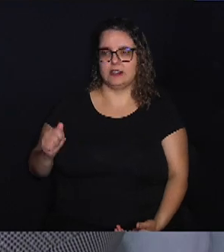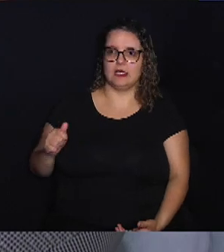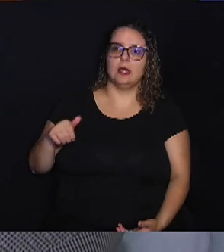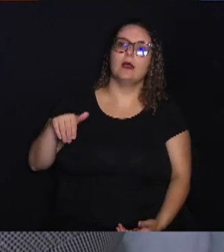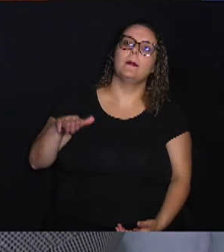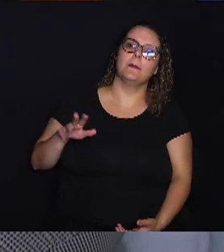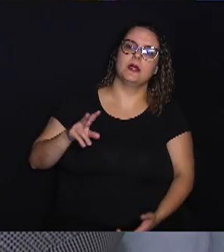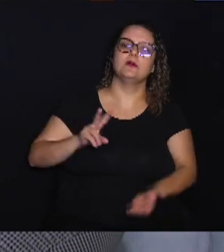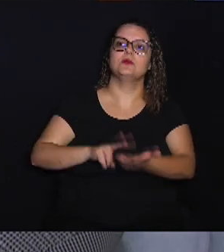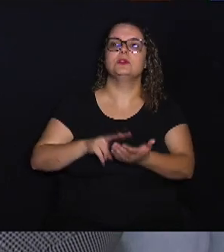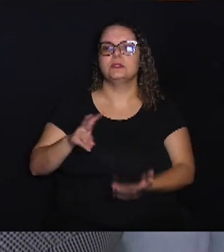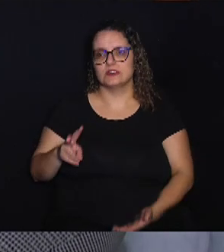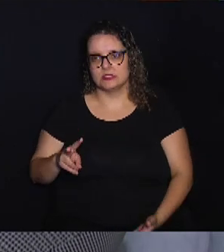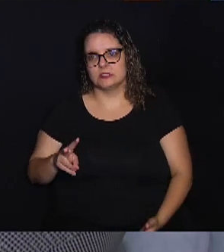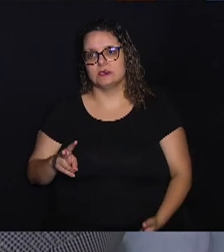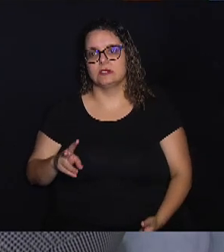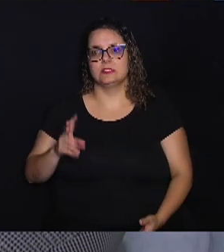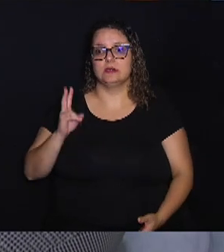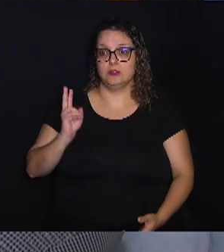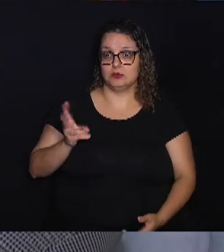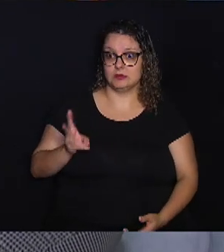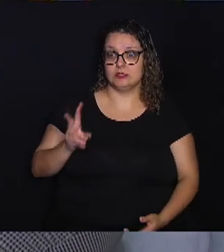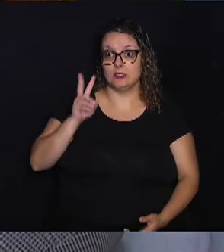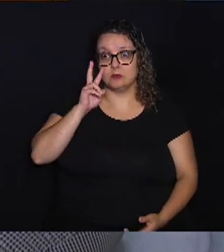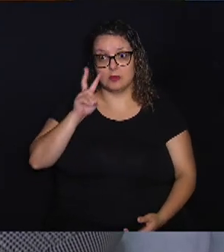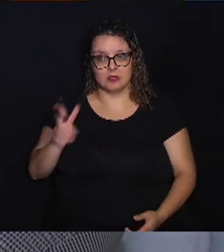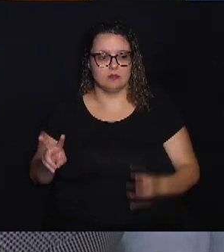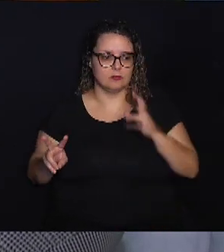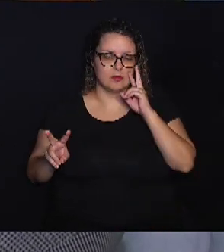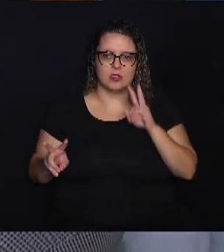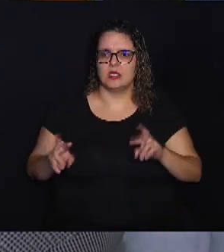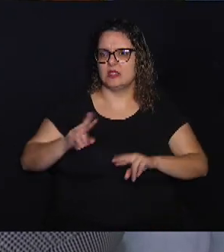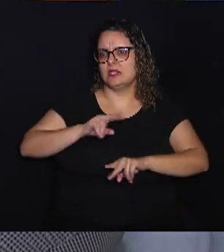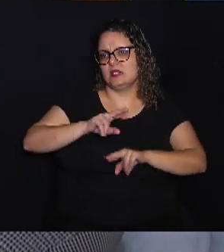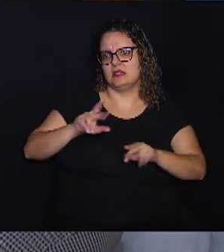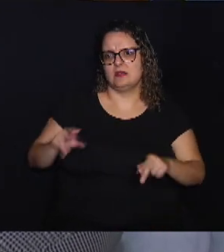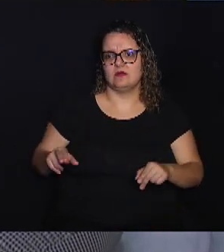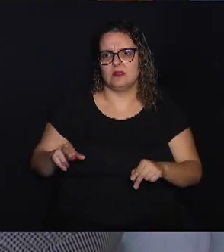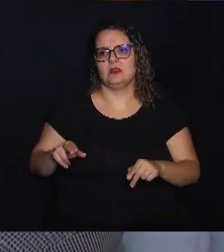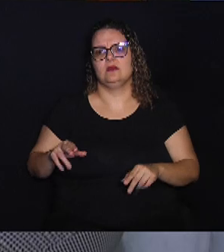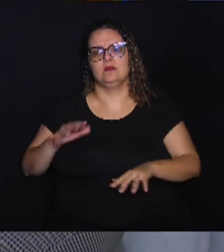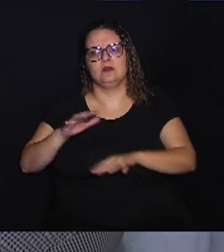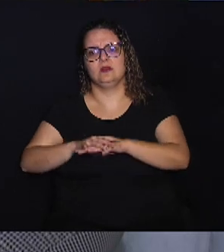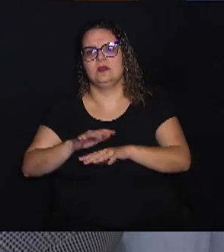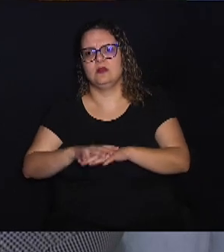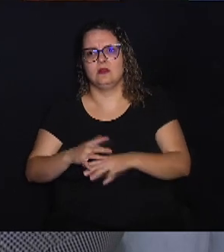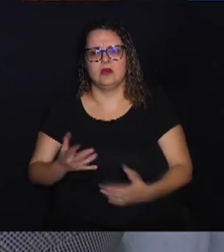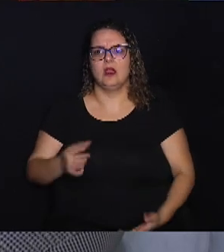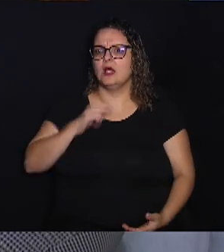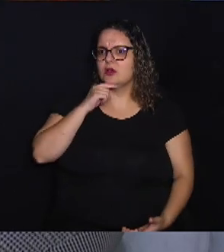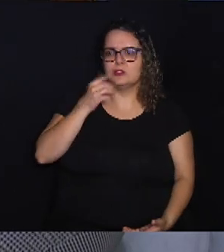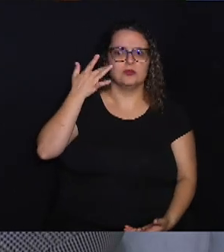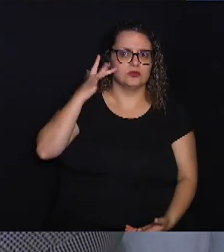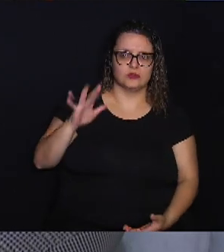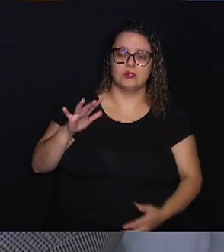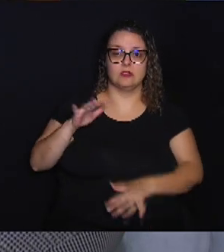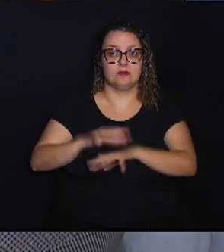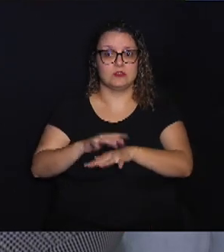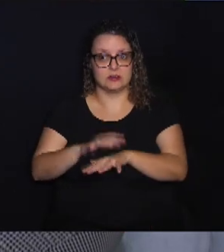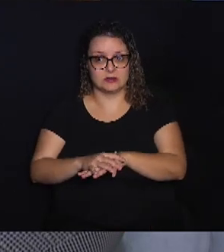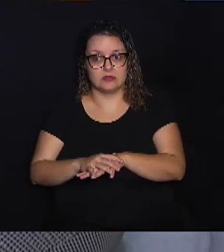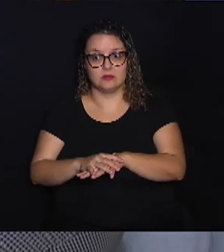mais vantajosa. Então, você sempre tem que olhar e já existe várias calculadoras, às vezes, ai, Ruz, eu estou na dúvida, eu não sei fazer esse cálculo.